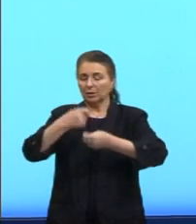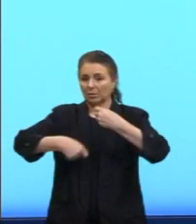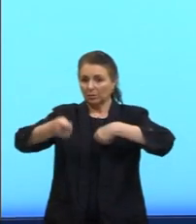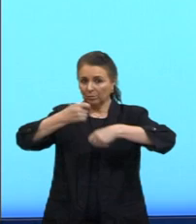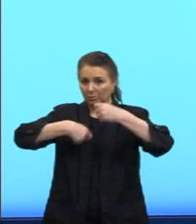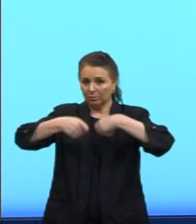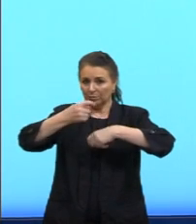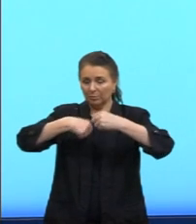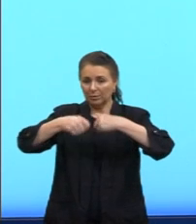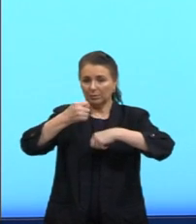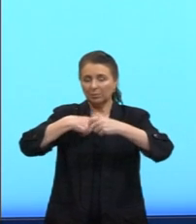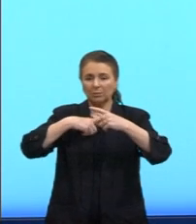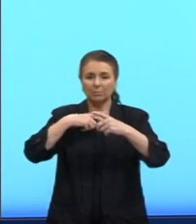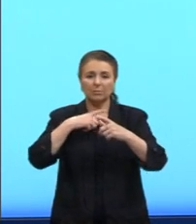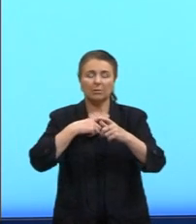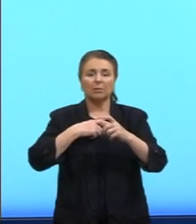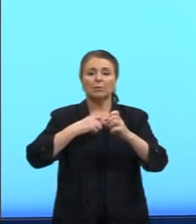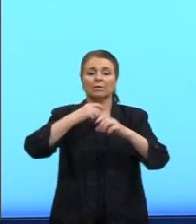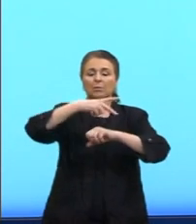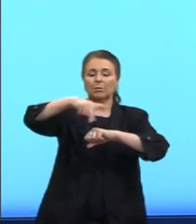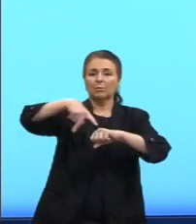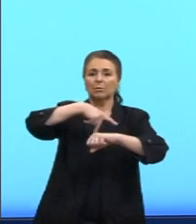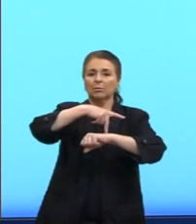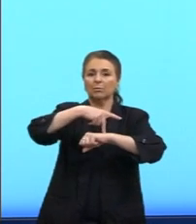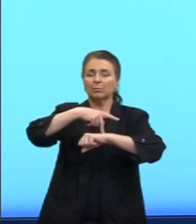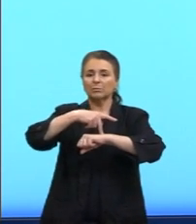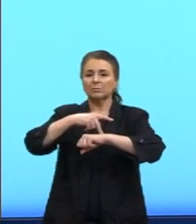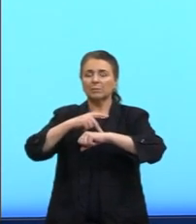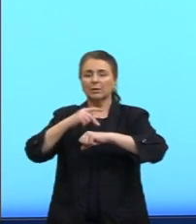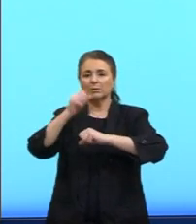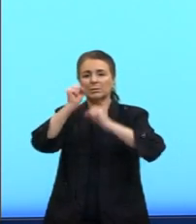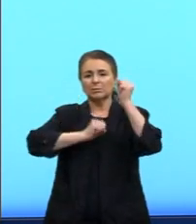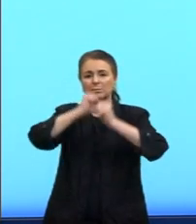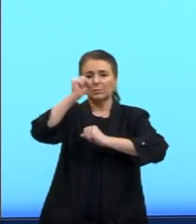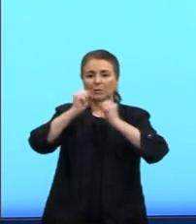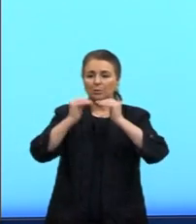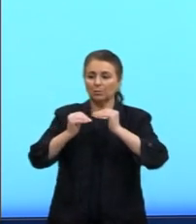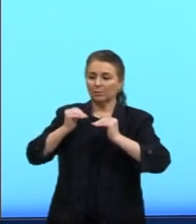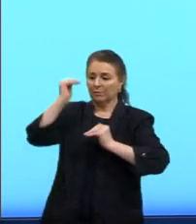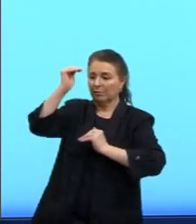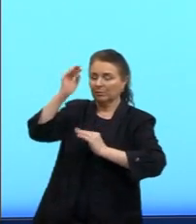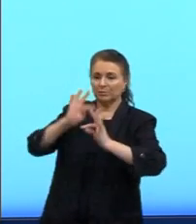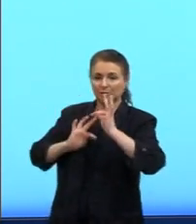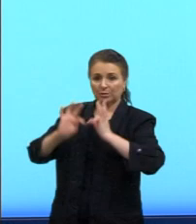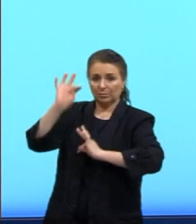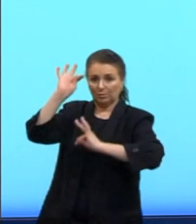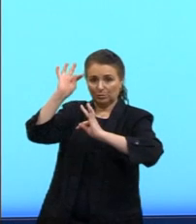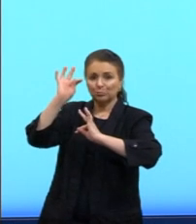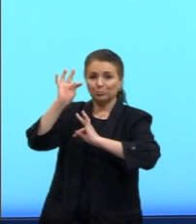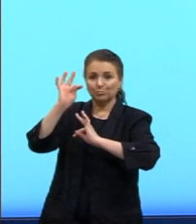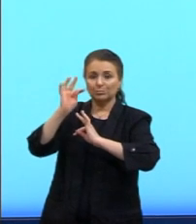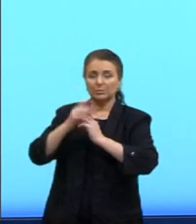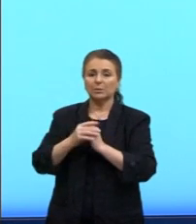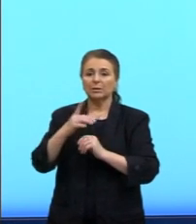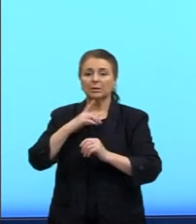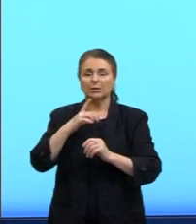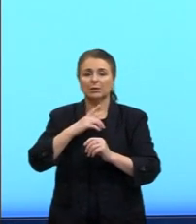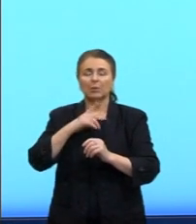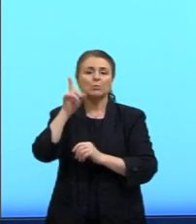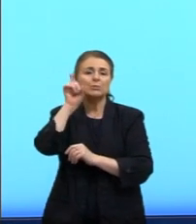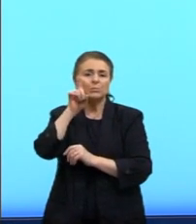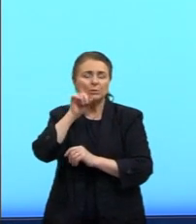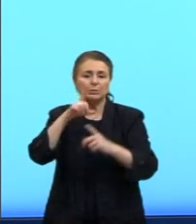Então, nós temos os países industrializados, com avanço tecnológico, como a gente falou. E aí, exemplo, Estados Unidos,